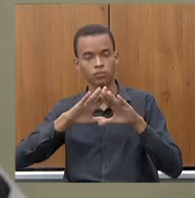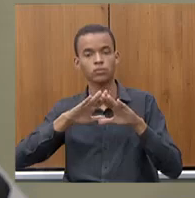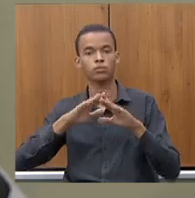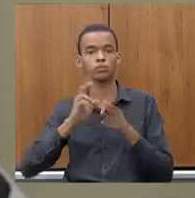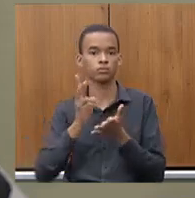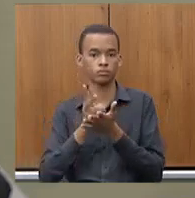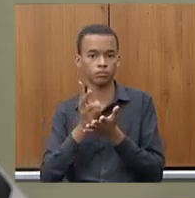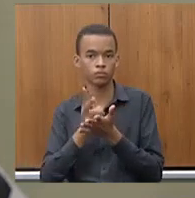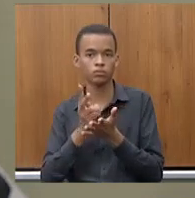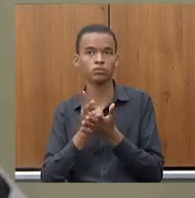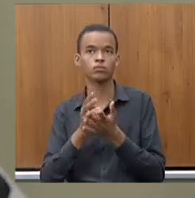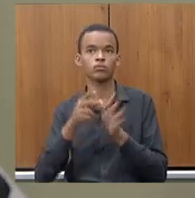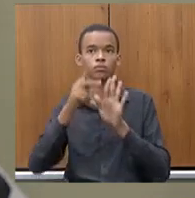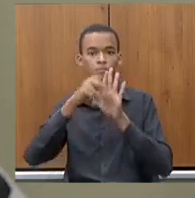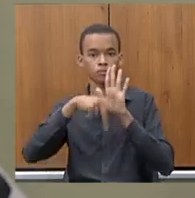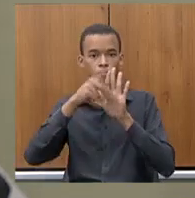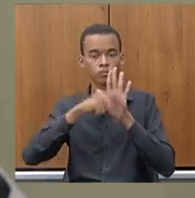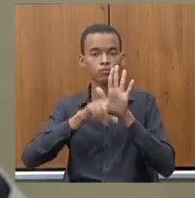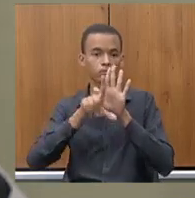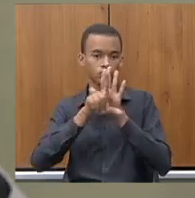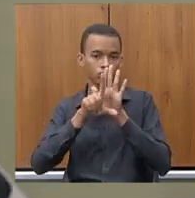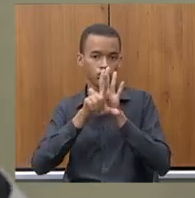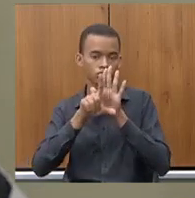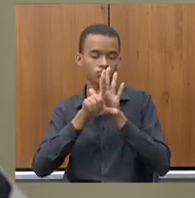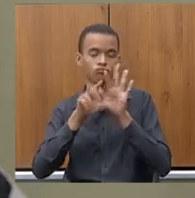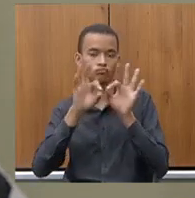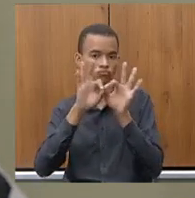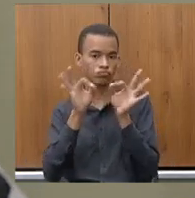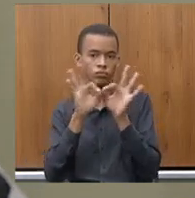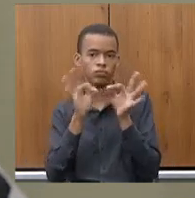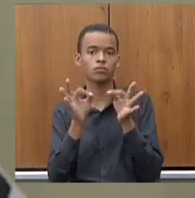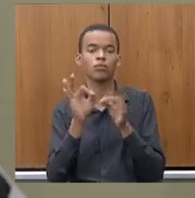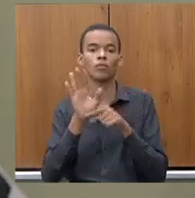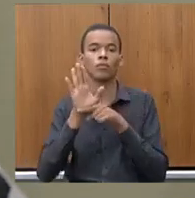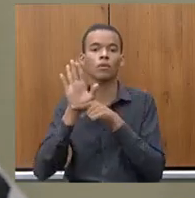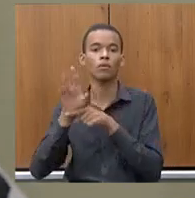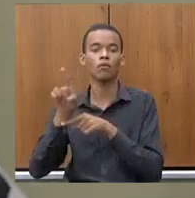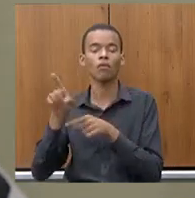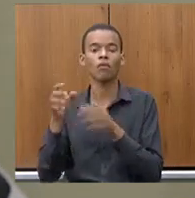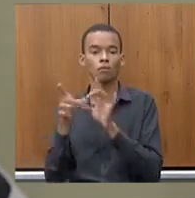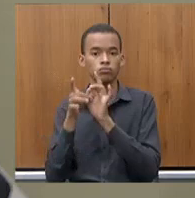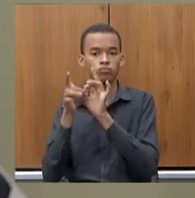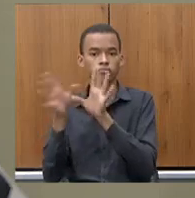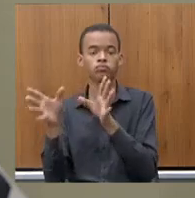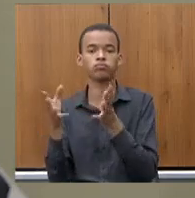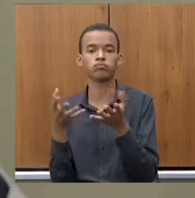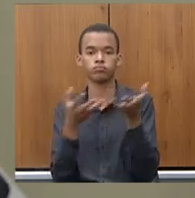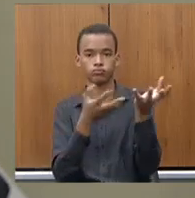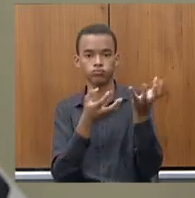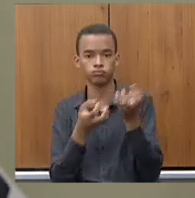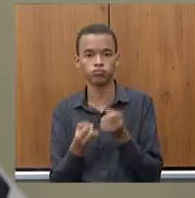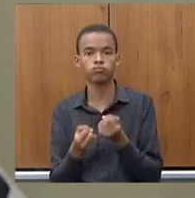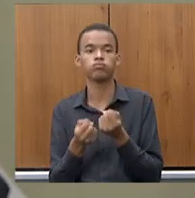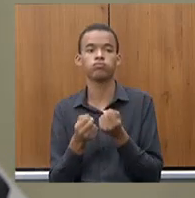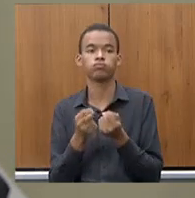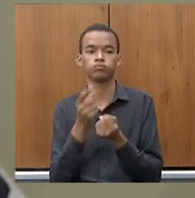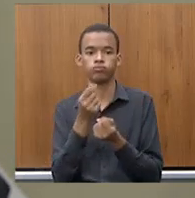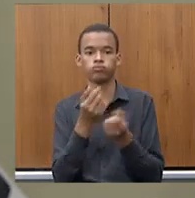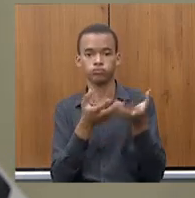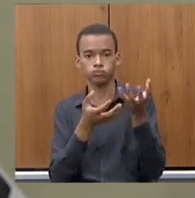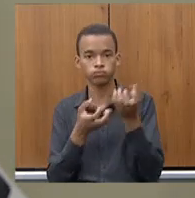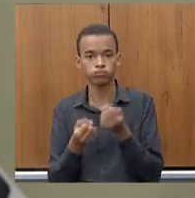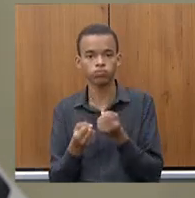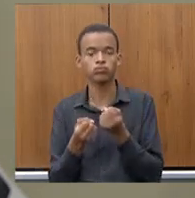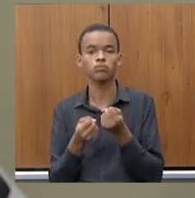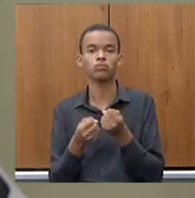projetinho, um projeto de lei mais simples que autoriza a contração dessa operação de crédito por se